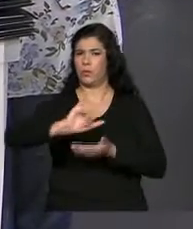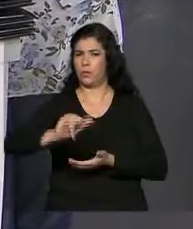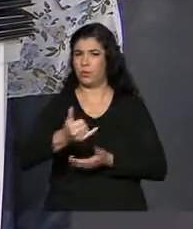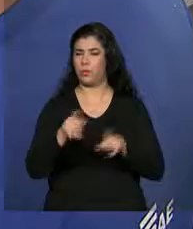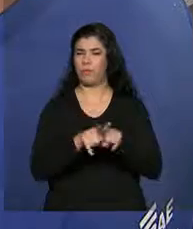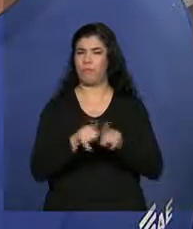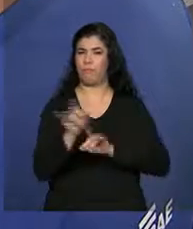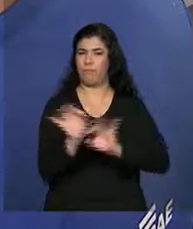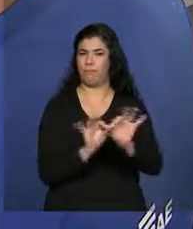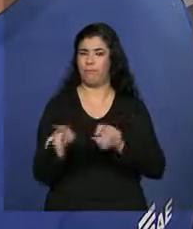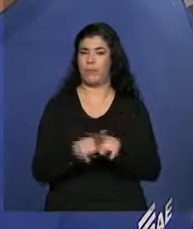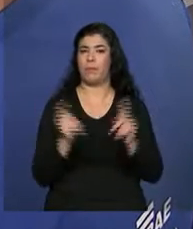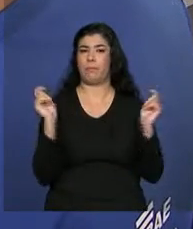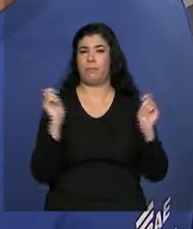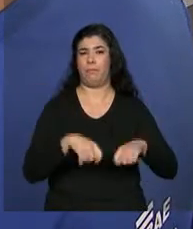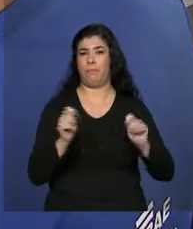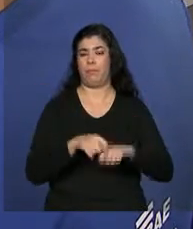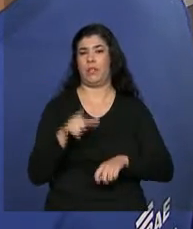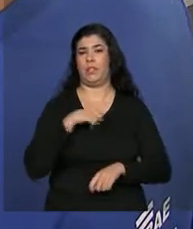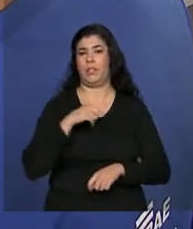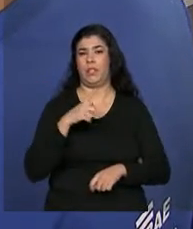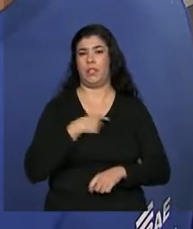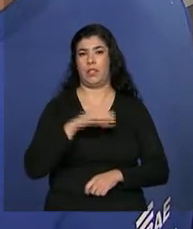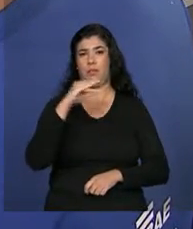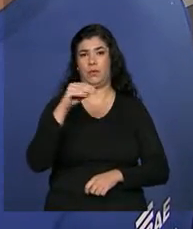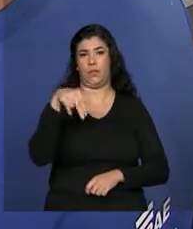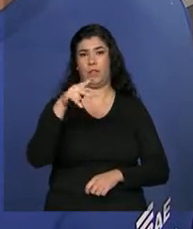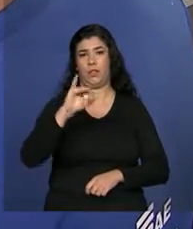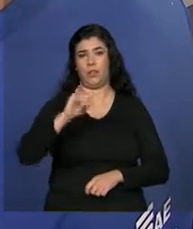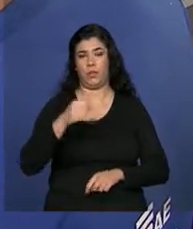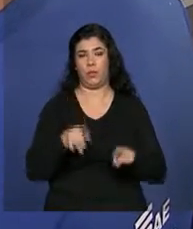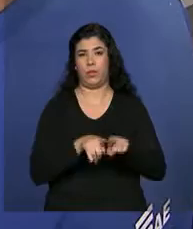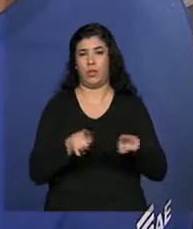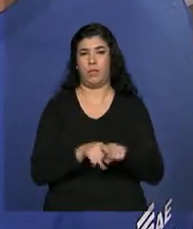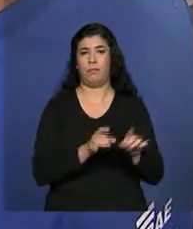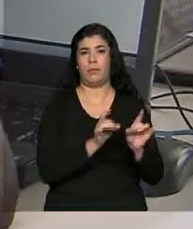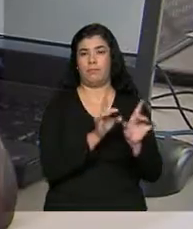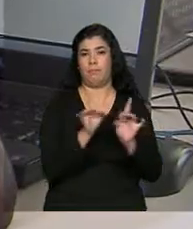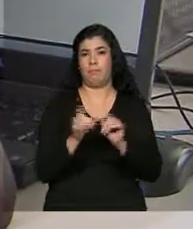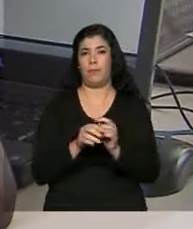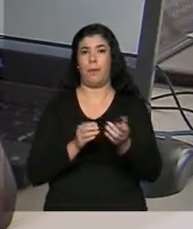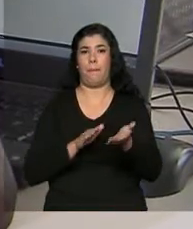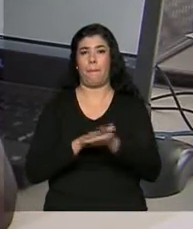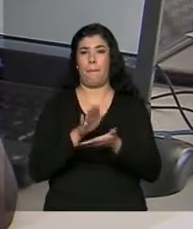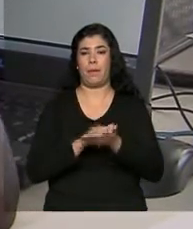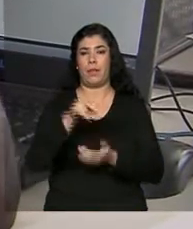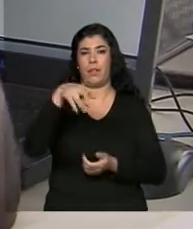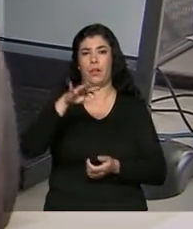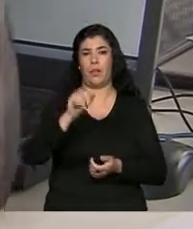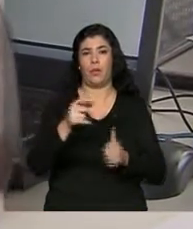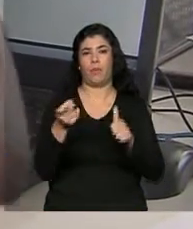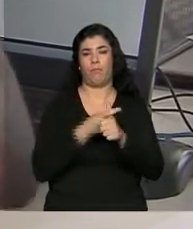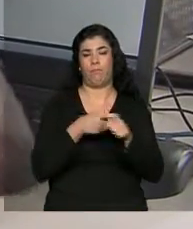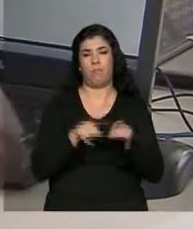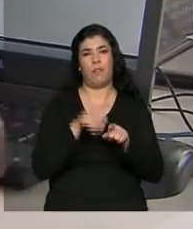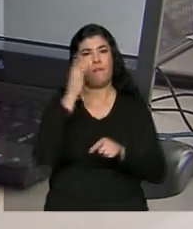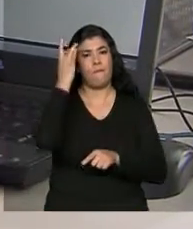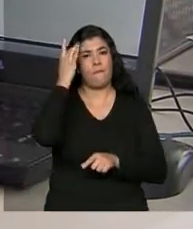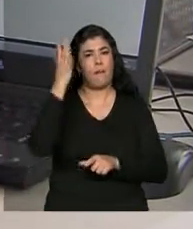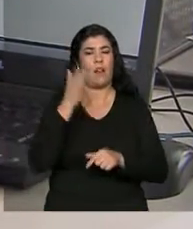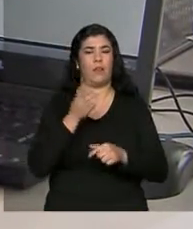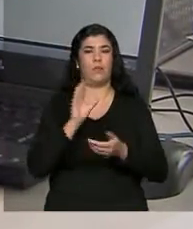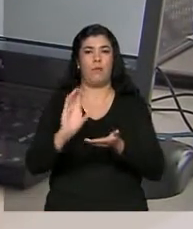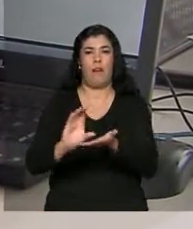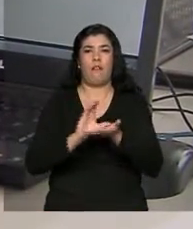formalização estão a possibilidade de ter um CNPJ e emitir nota fiscal, acesso mais fácil ao crédito e a